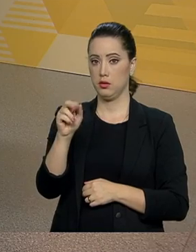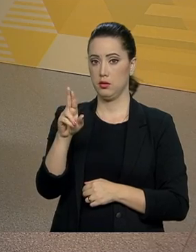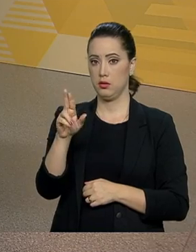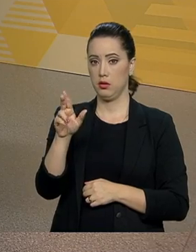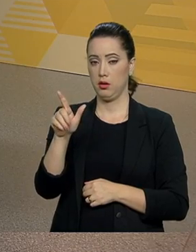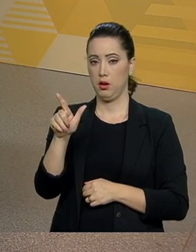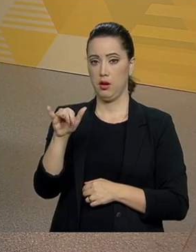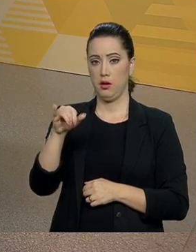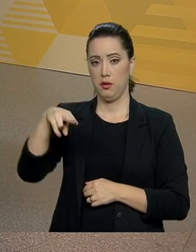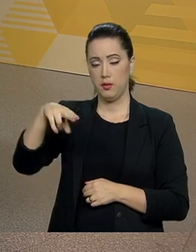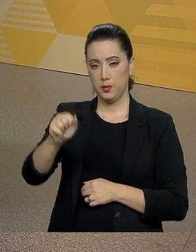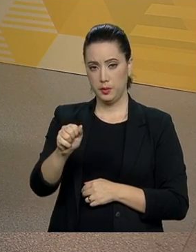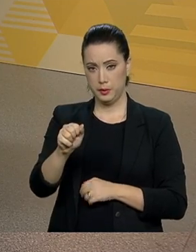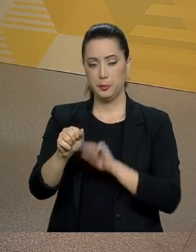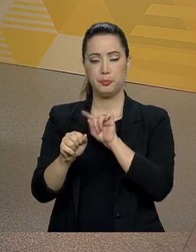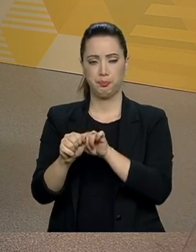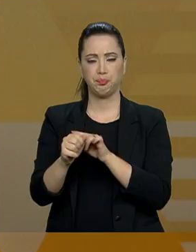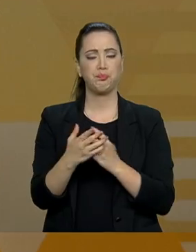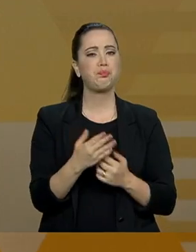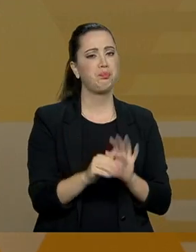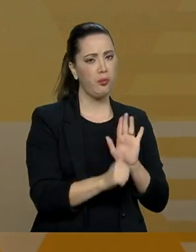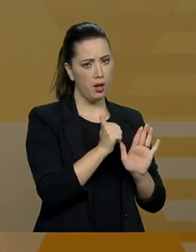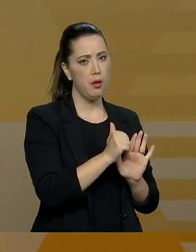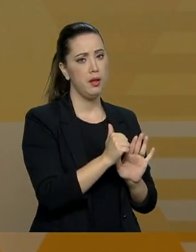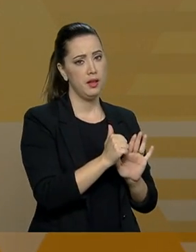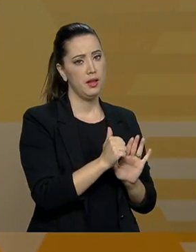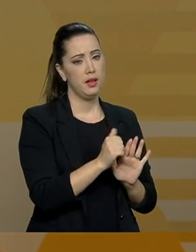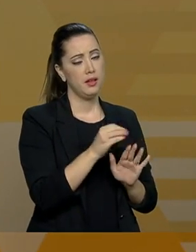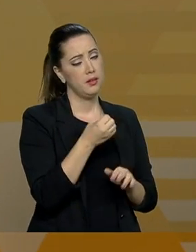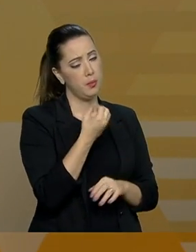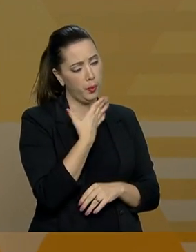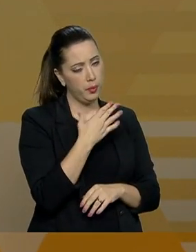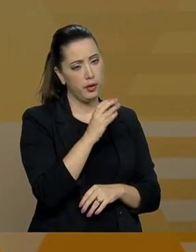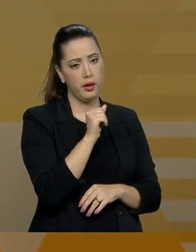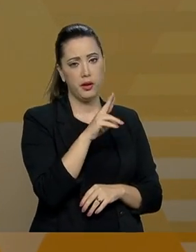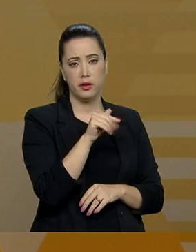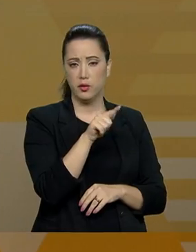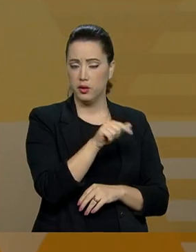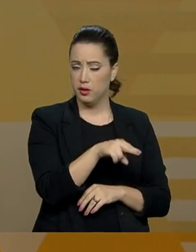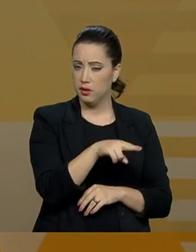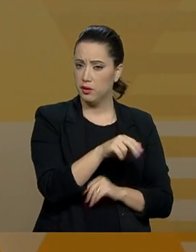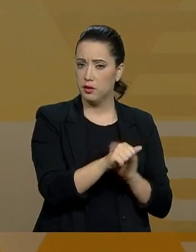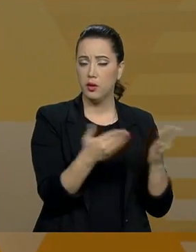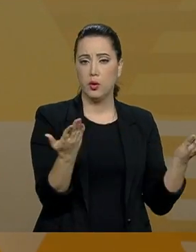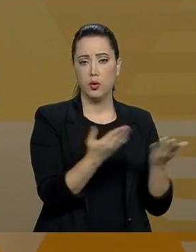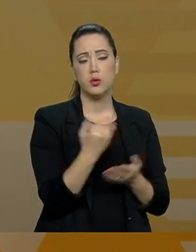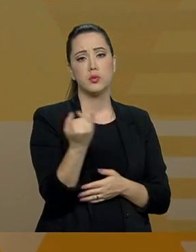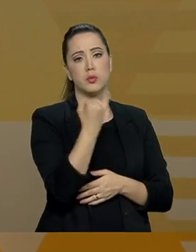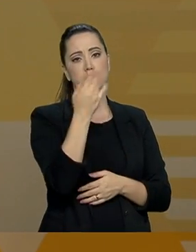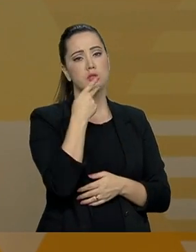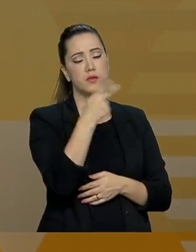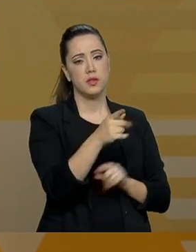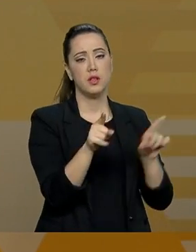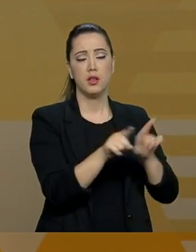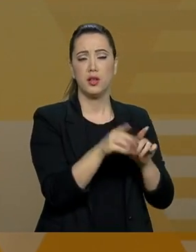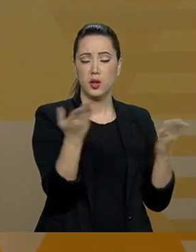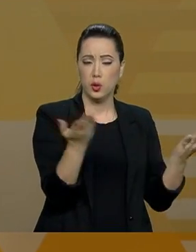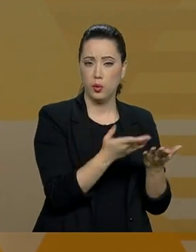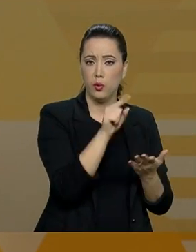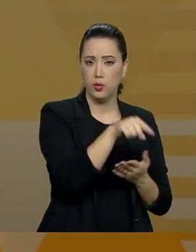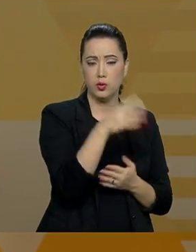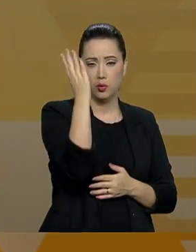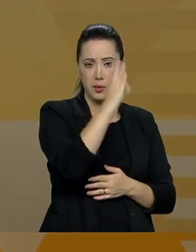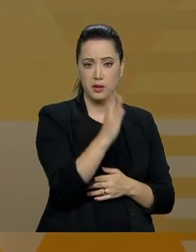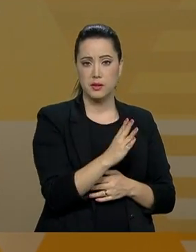Carolina, primeiro, é importante dizer que hoje, no Brasil, a empregada doméstica se aposenta 10 anos mais tarde do que a patroa.